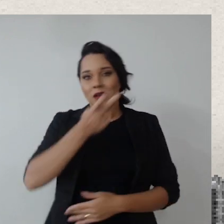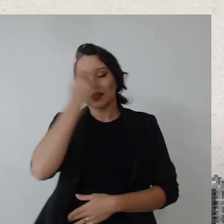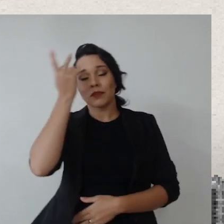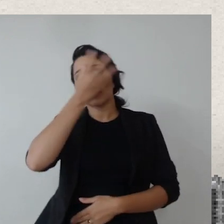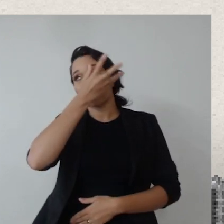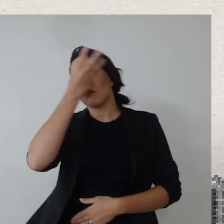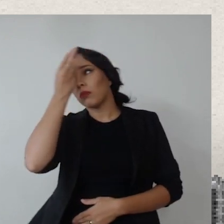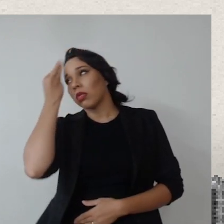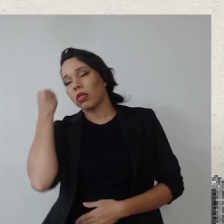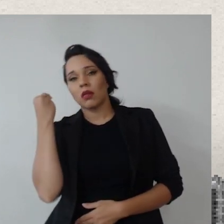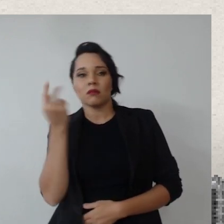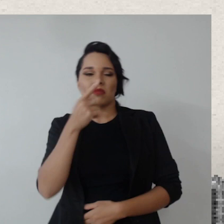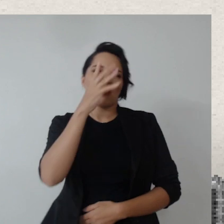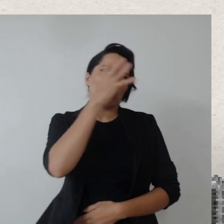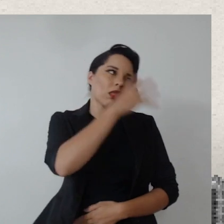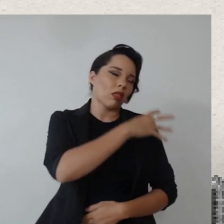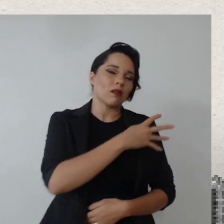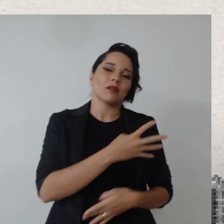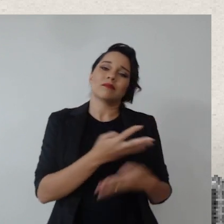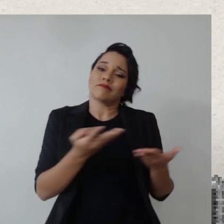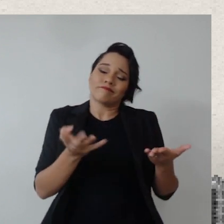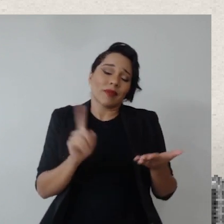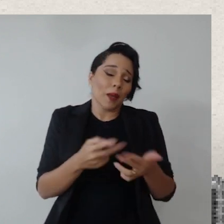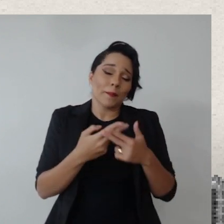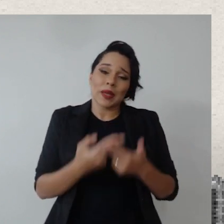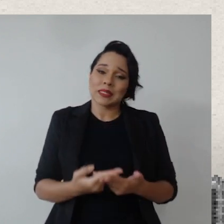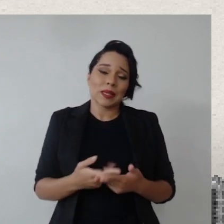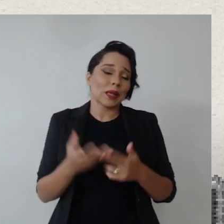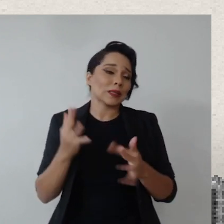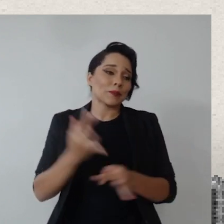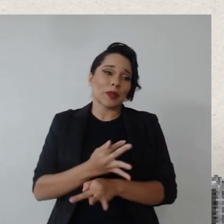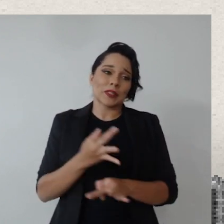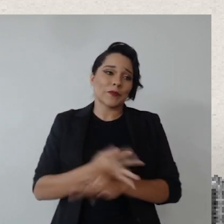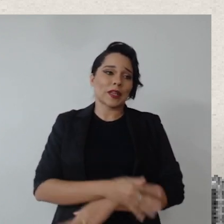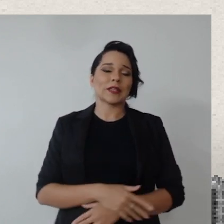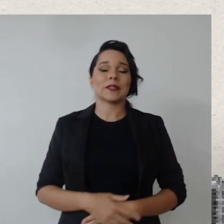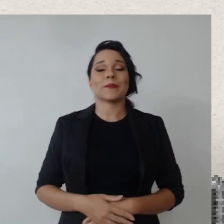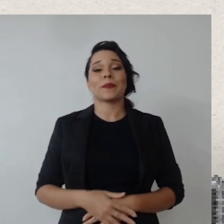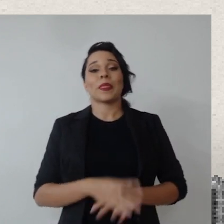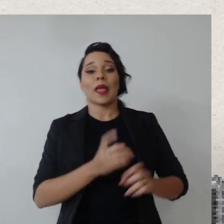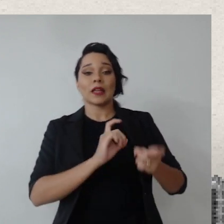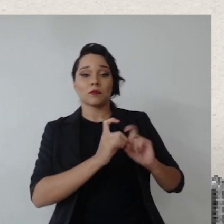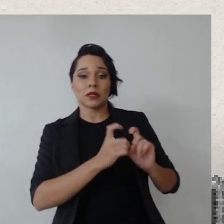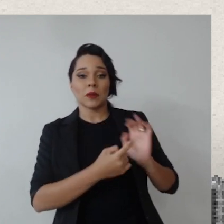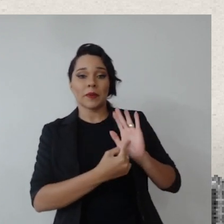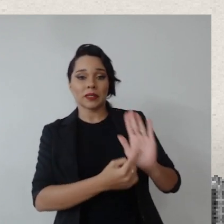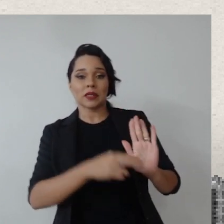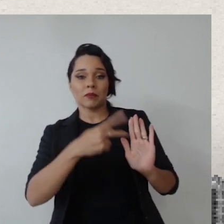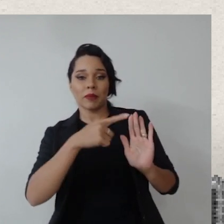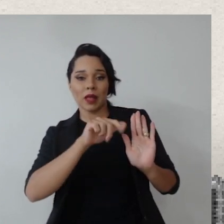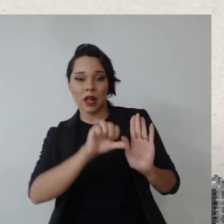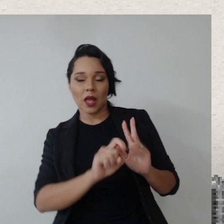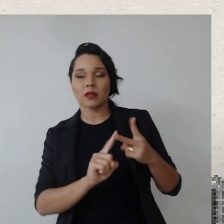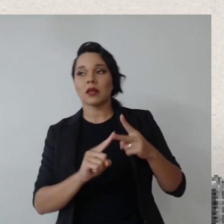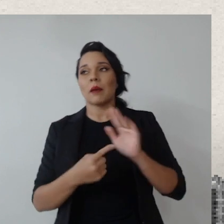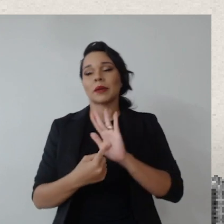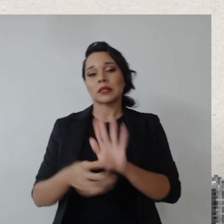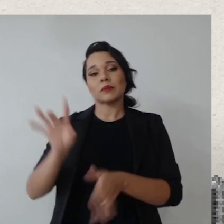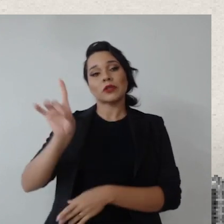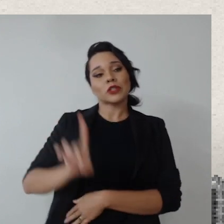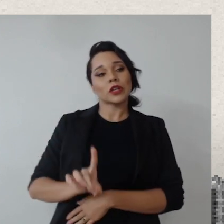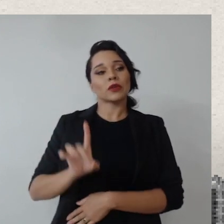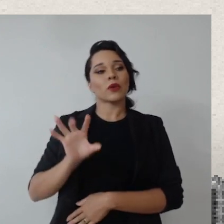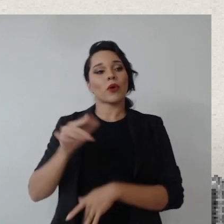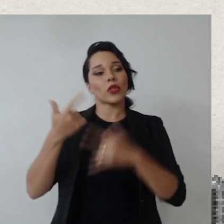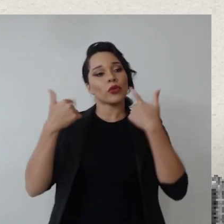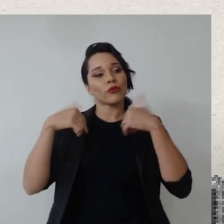as pessoas esquecem, né, então acho que é um pouquinho disso, envolver a administração apresentando o PLS, se apresentando para